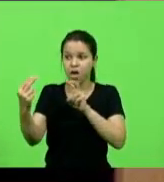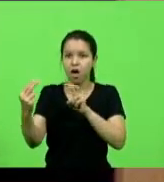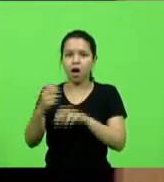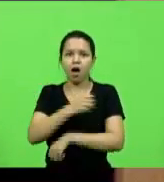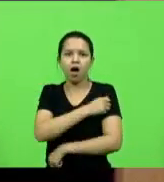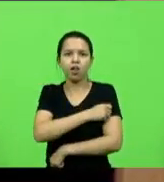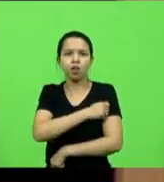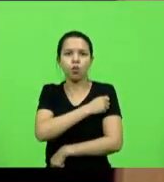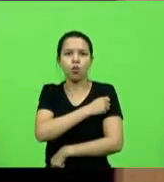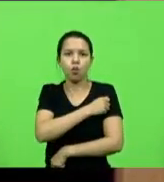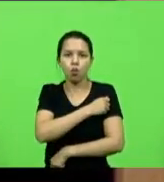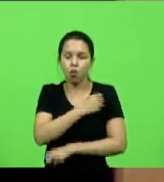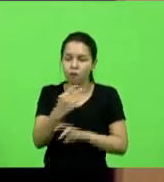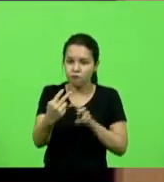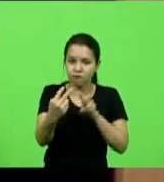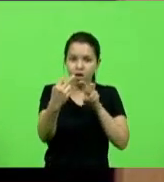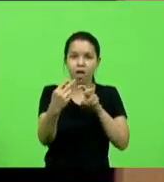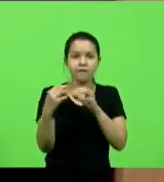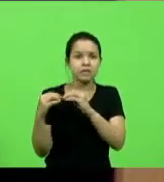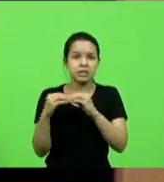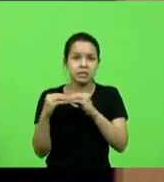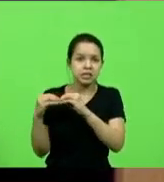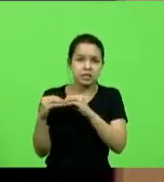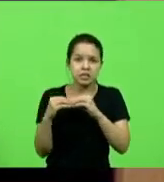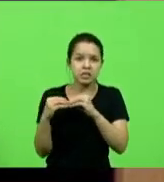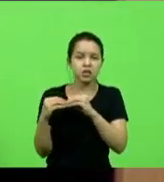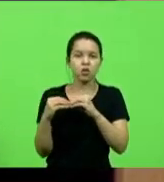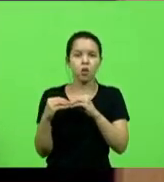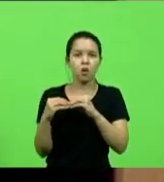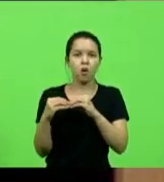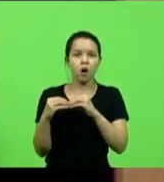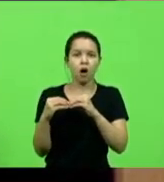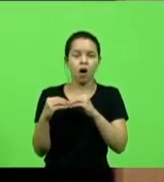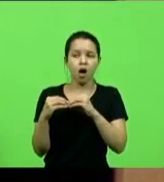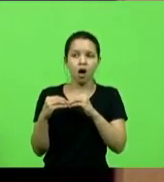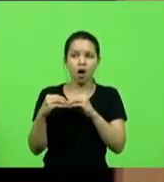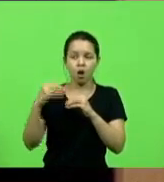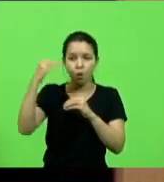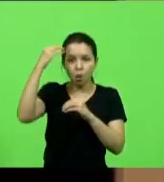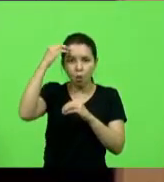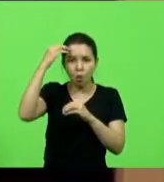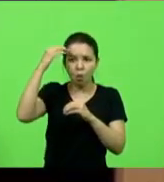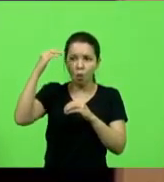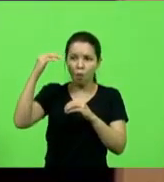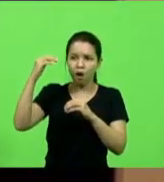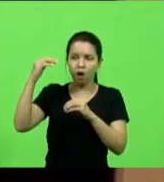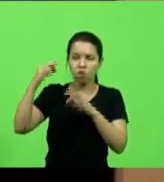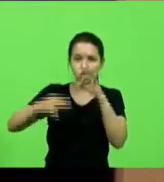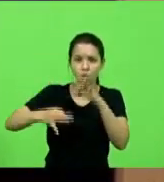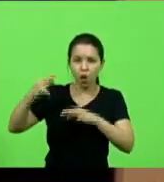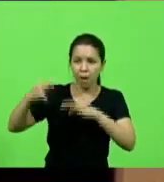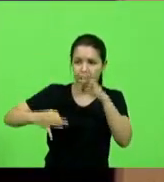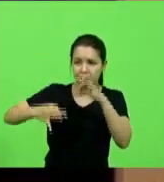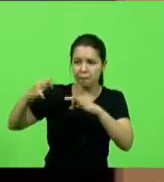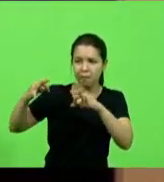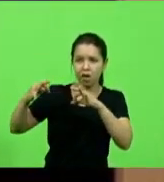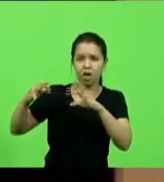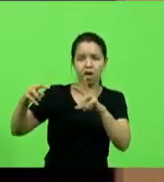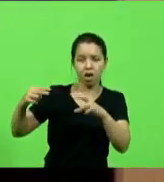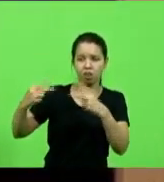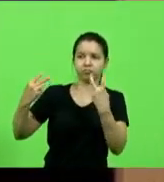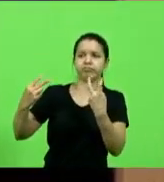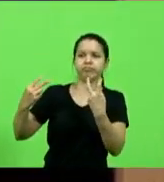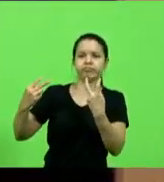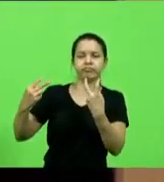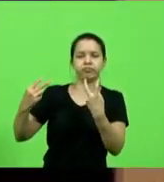seus vizinhos com aquela acusação e com aquele pré-julgamento. Jogando no Google